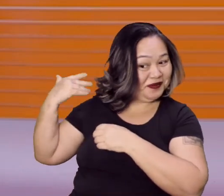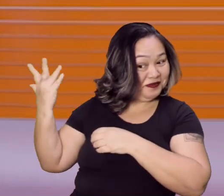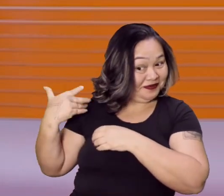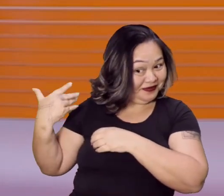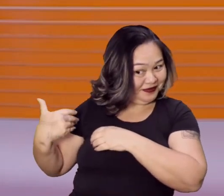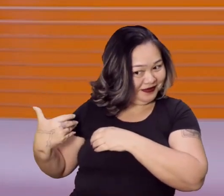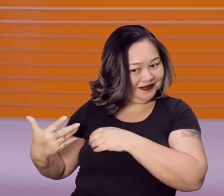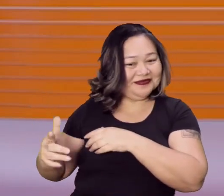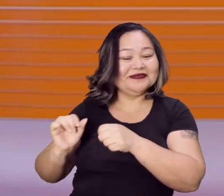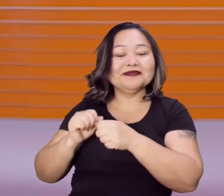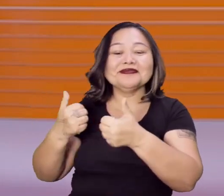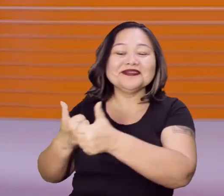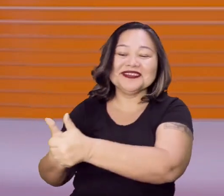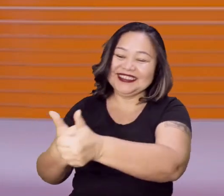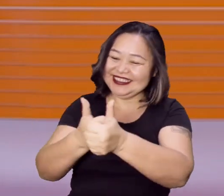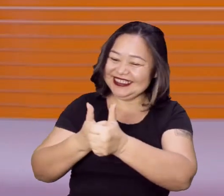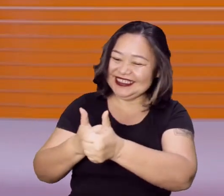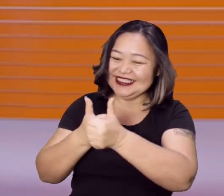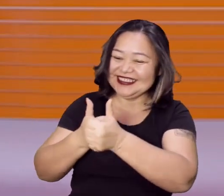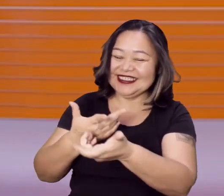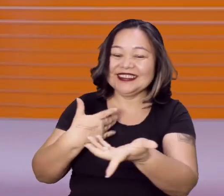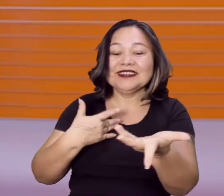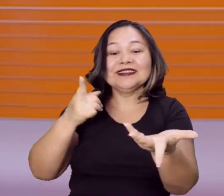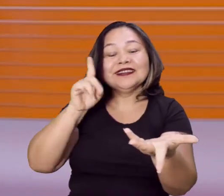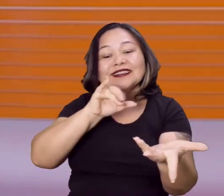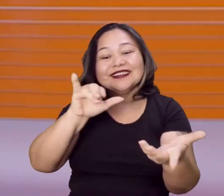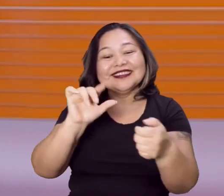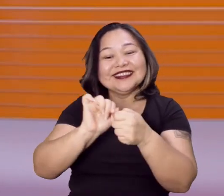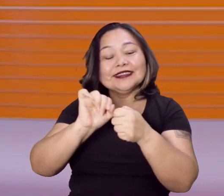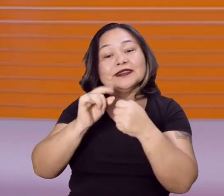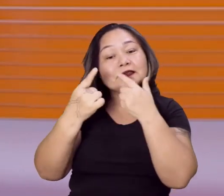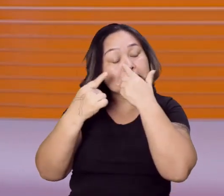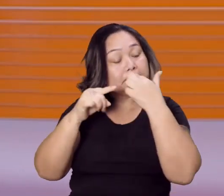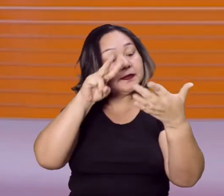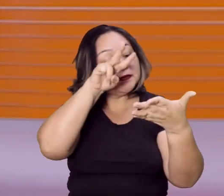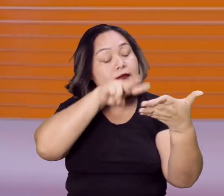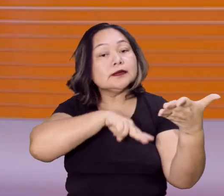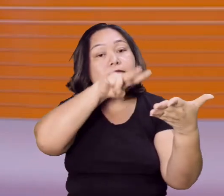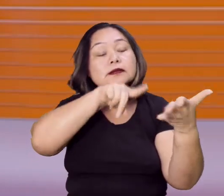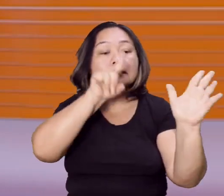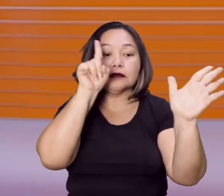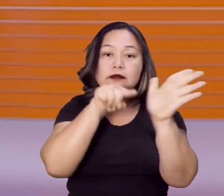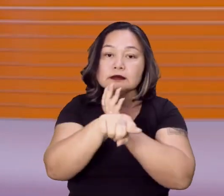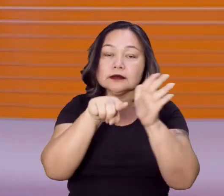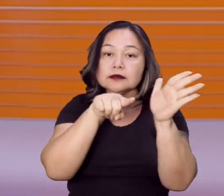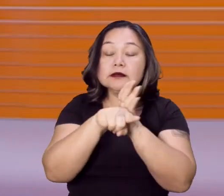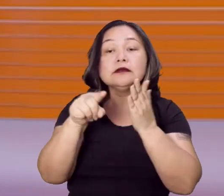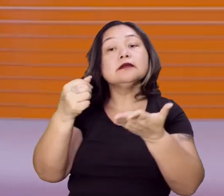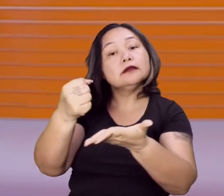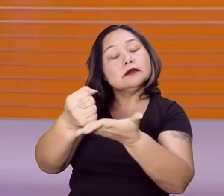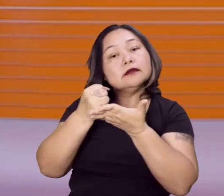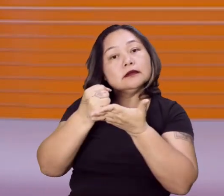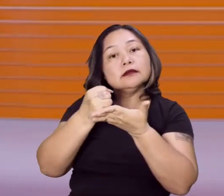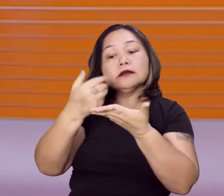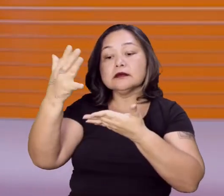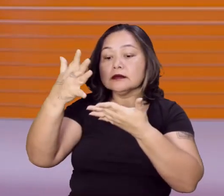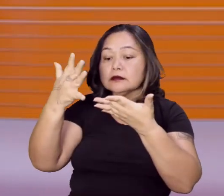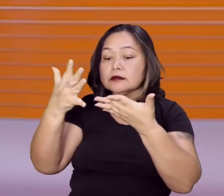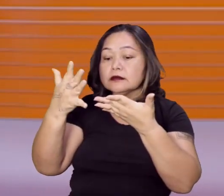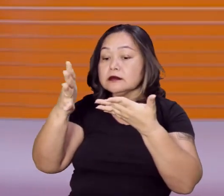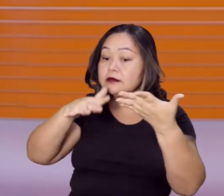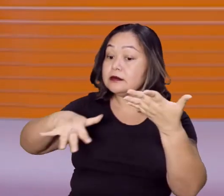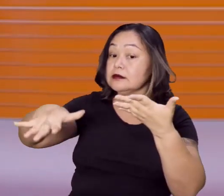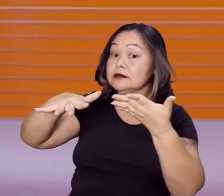A tá aí acompanhando tudo, vai também visualizar essas perguntas, nos ajudar aí com a interpretação